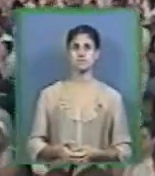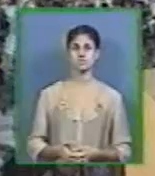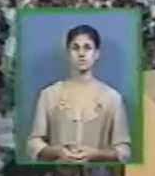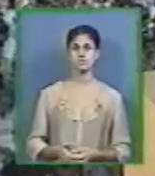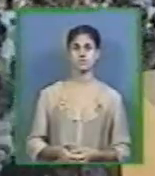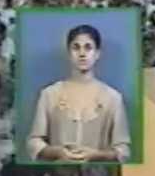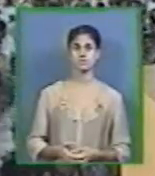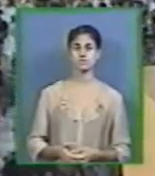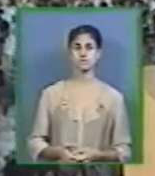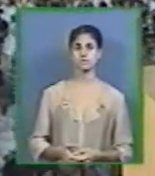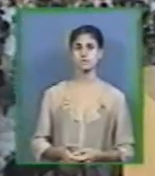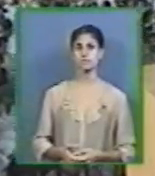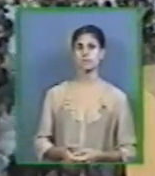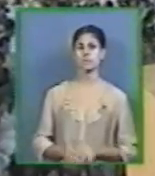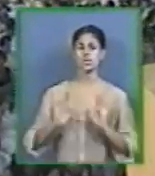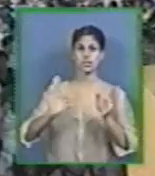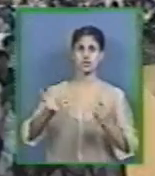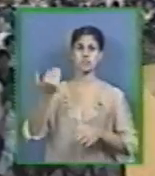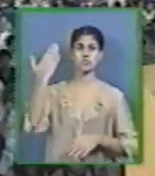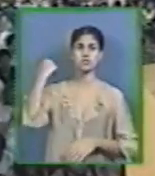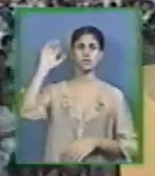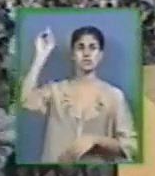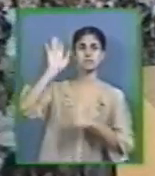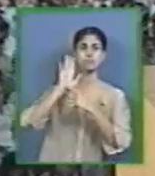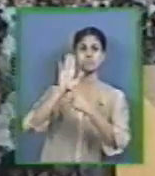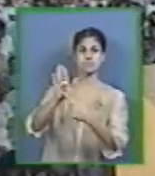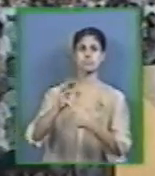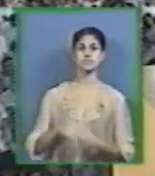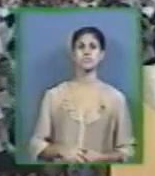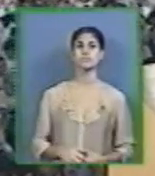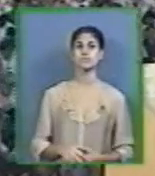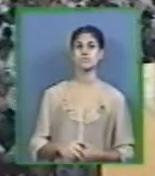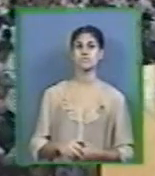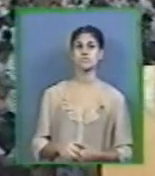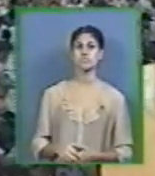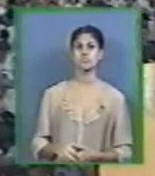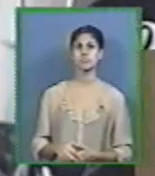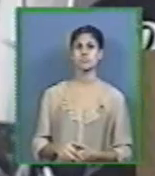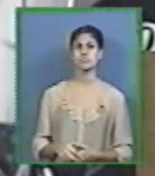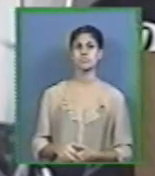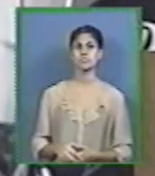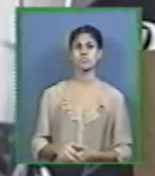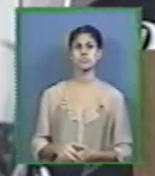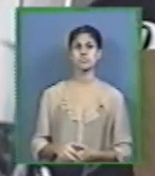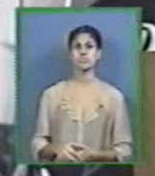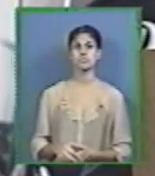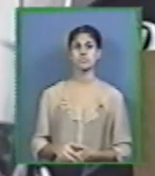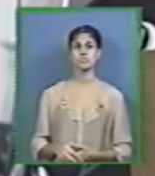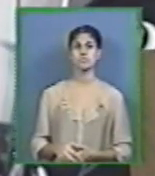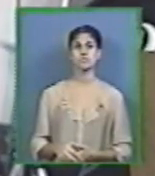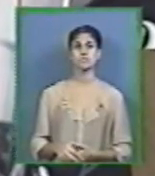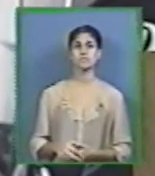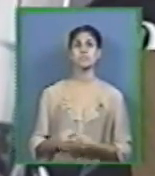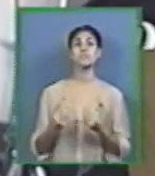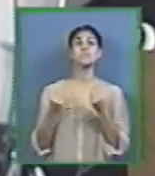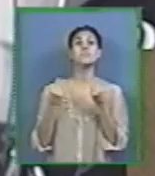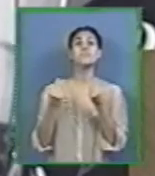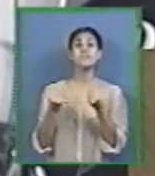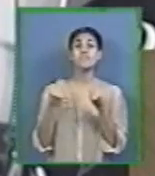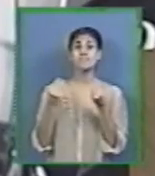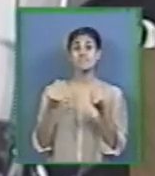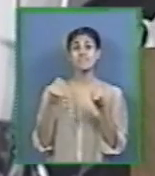Ele diz assim Não são Porventura